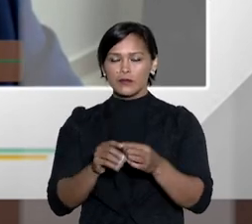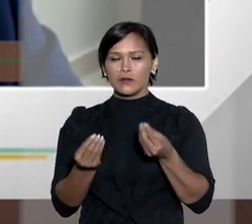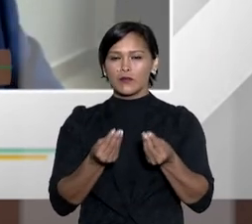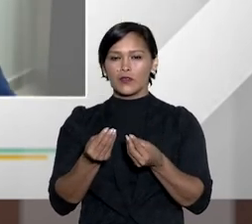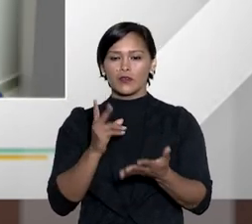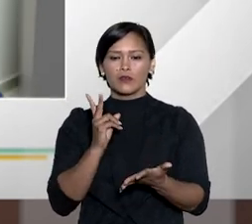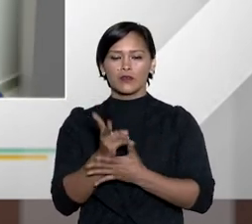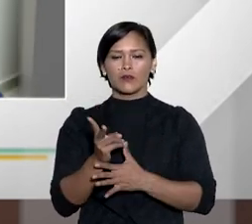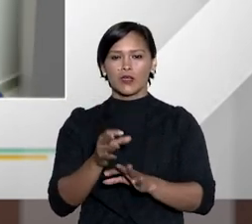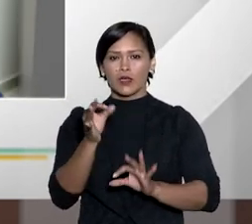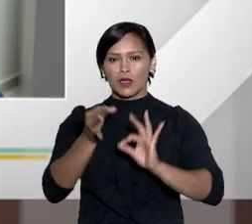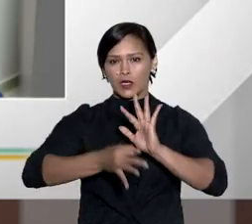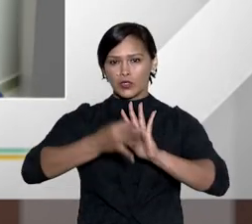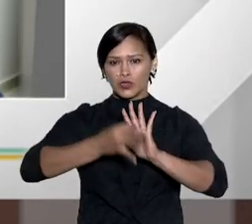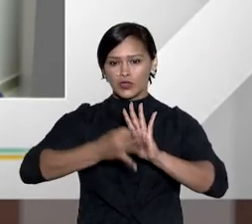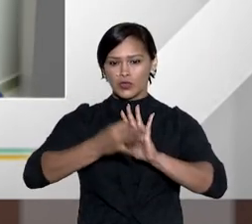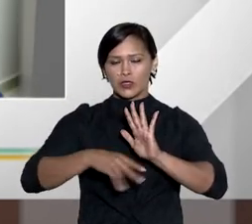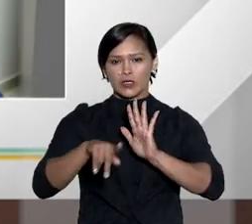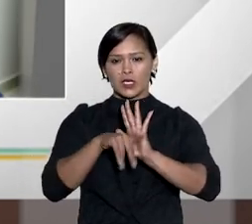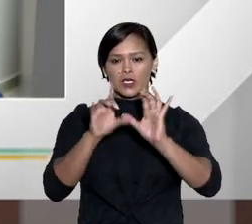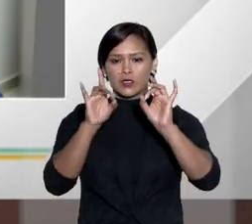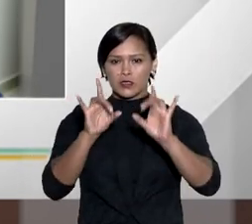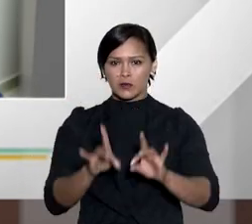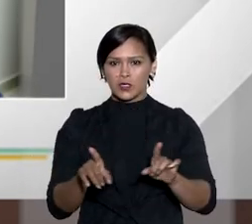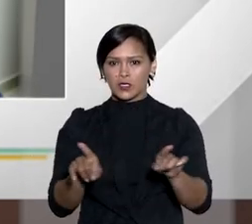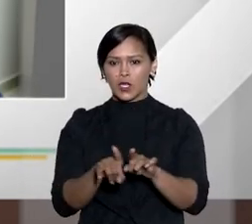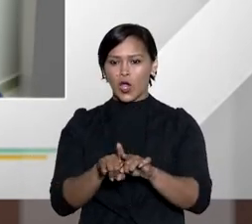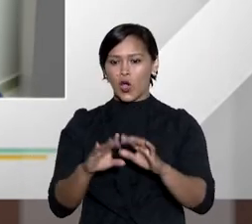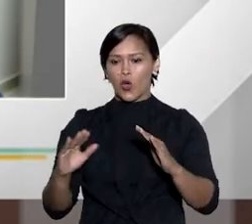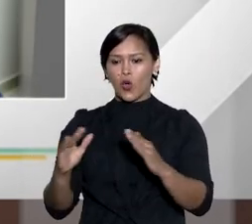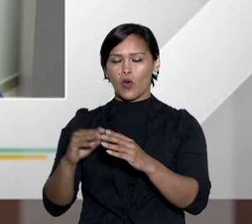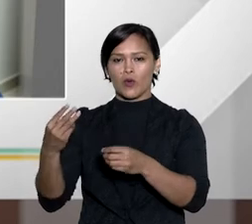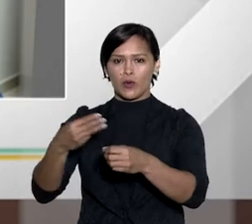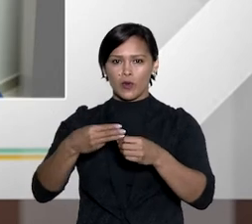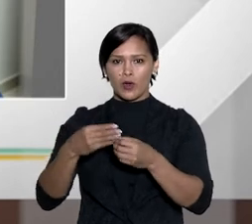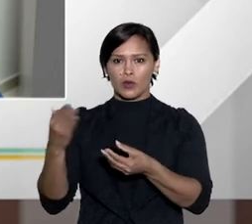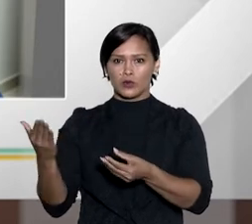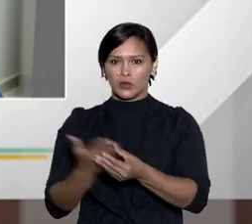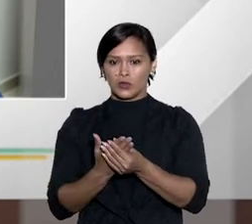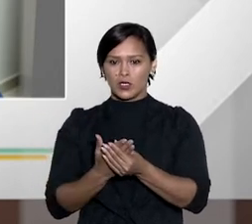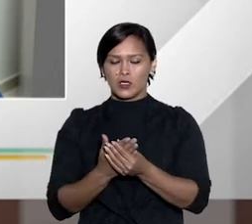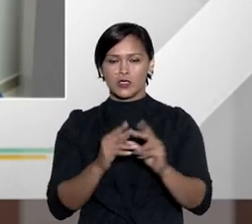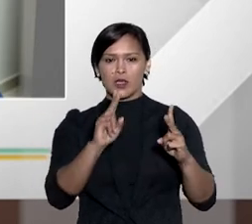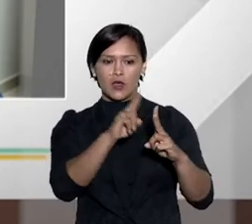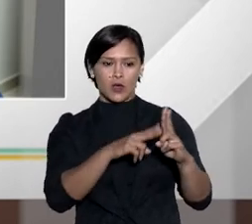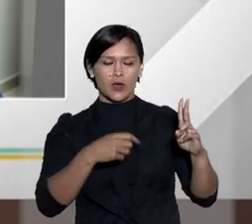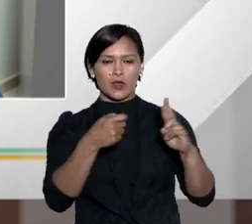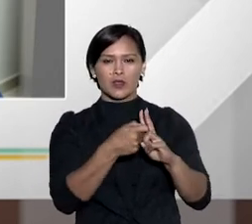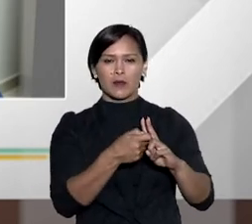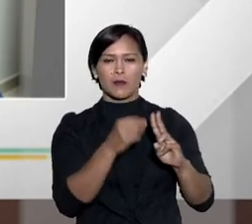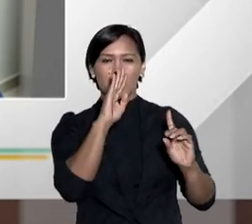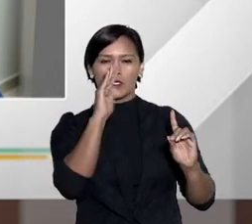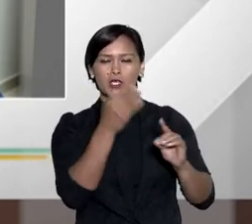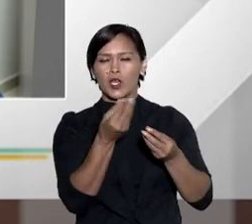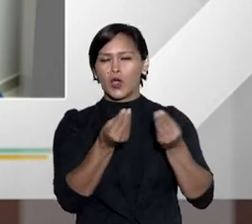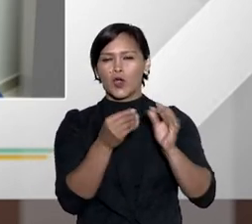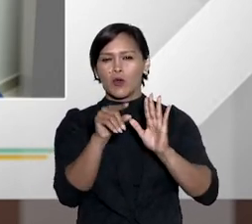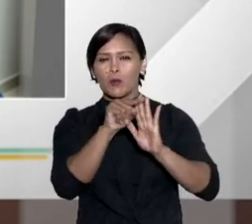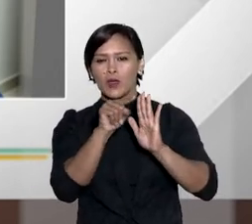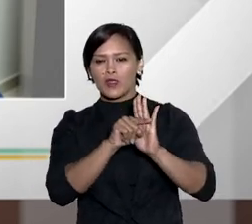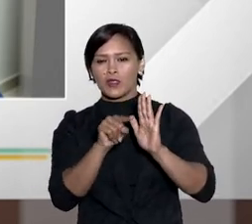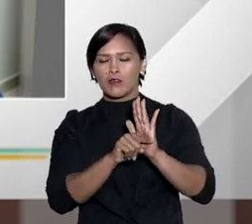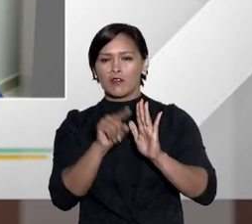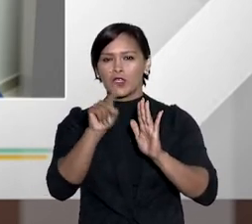ainda com o senhor doutor Eric e onde é que deve ser a juizada a ação no juizado especial seria no domicílio do autor da ação